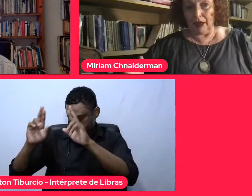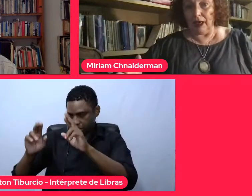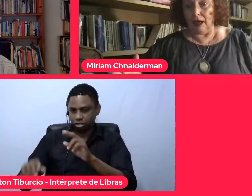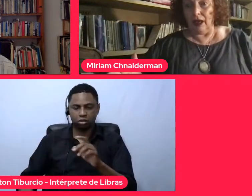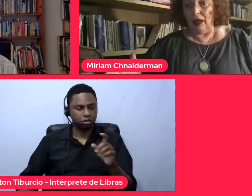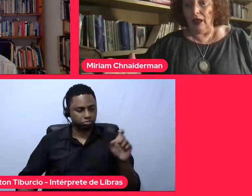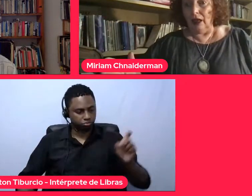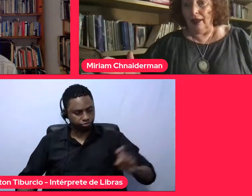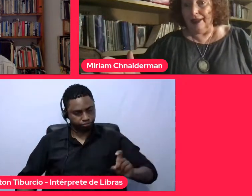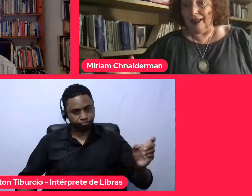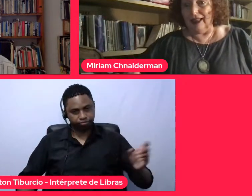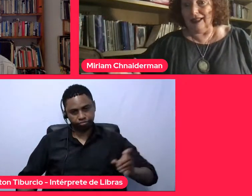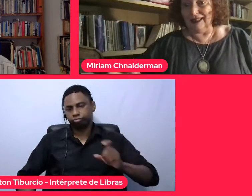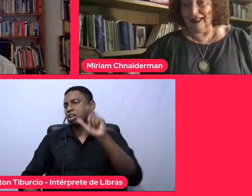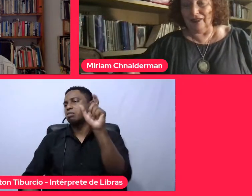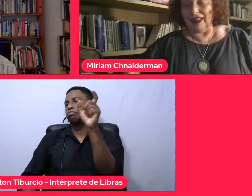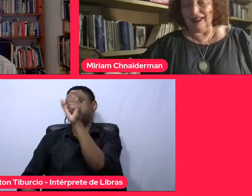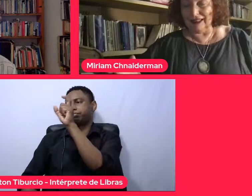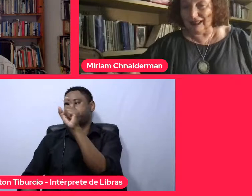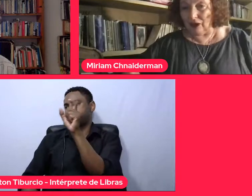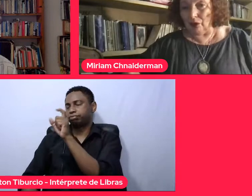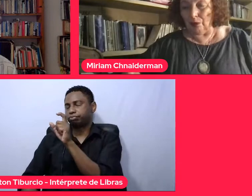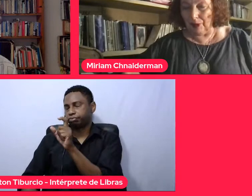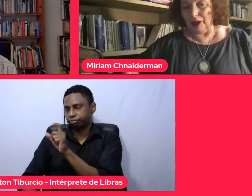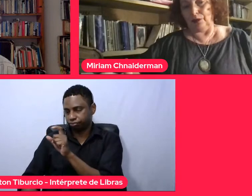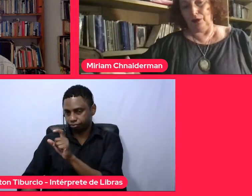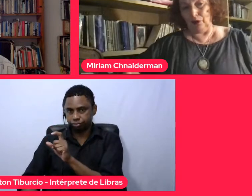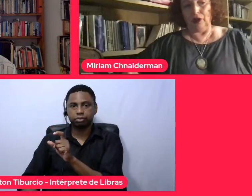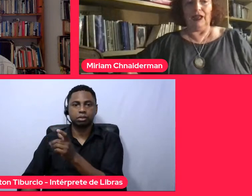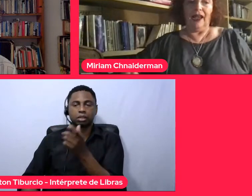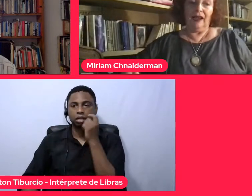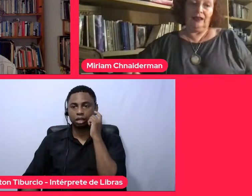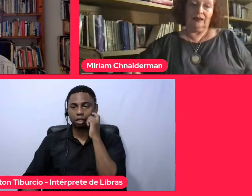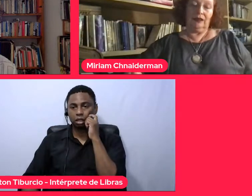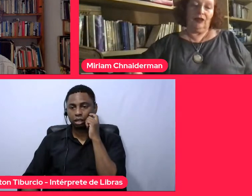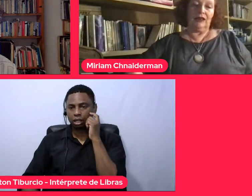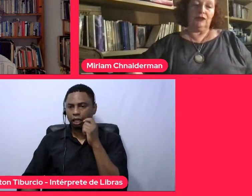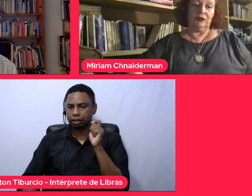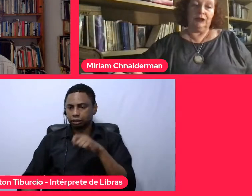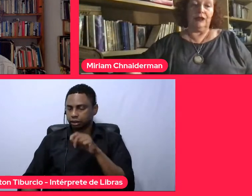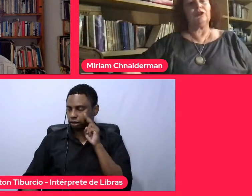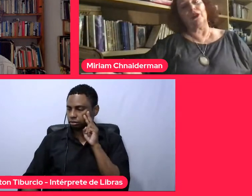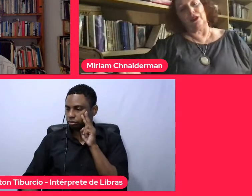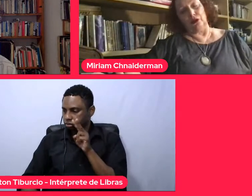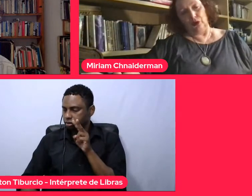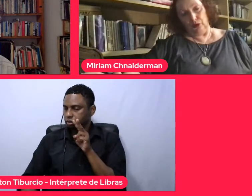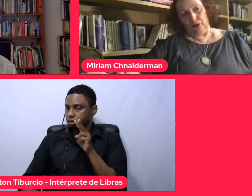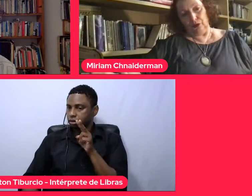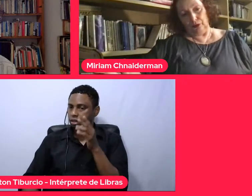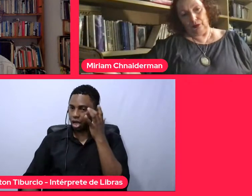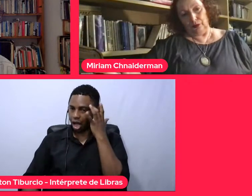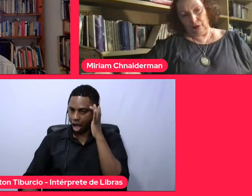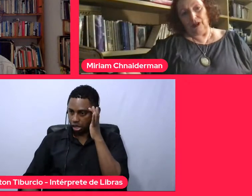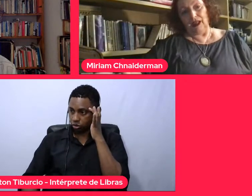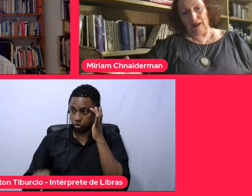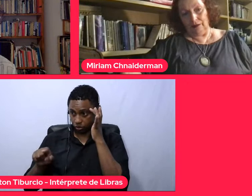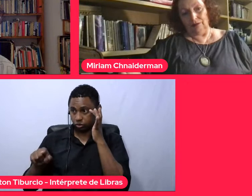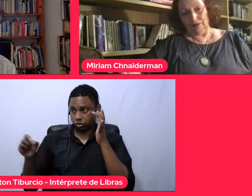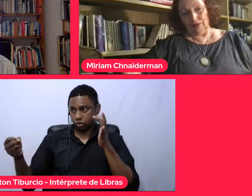tem uma intervenção mesmo no olhar, que eu acho que isso é novo